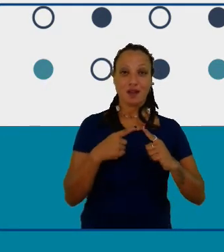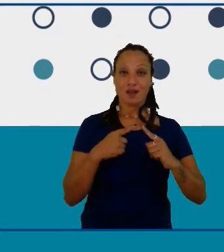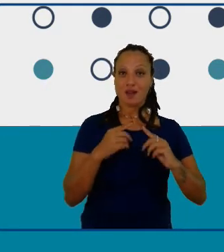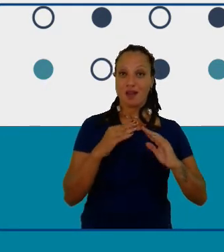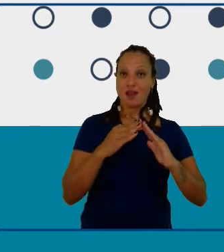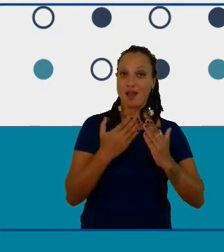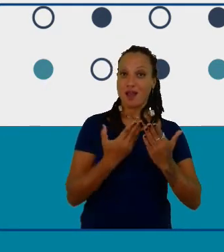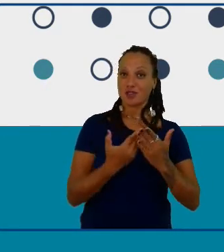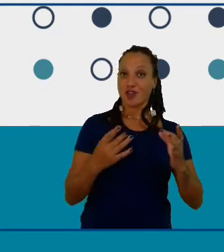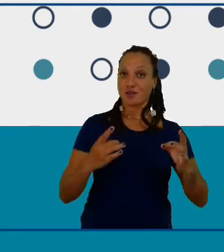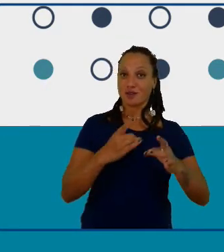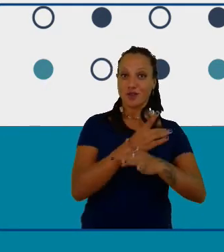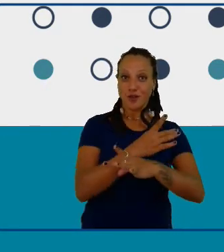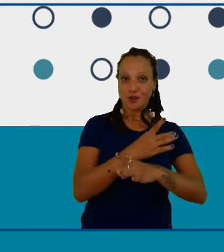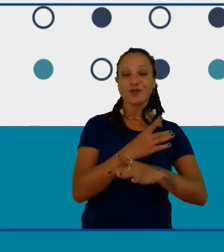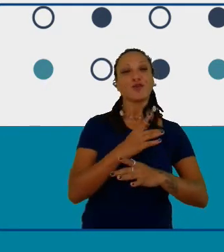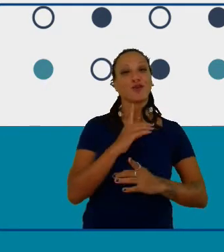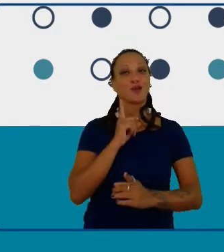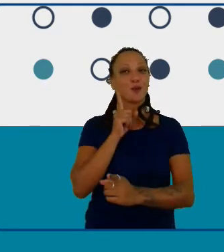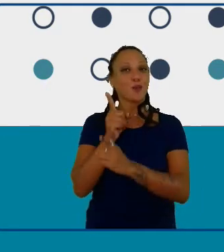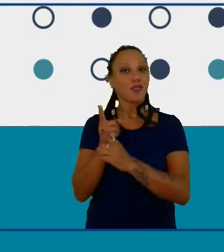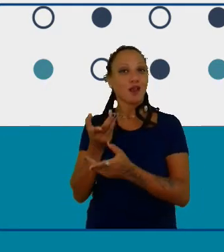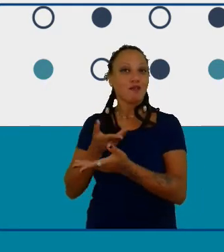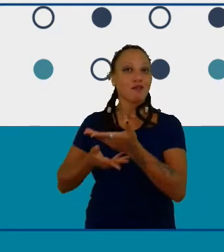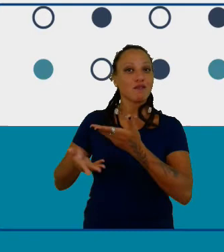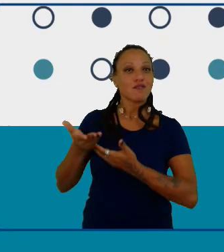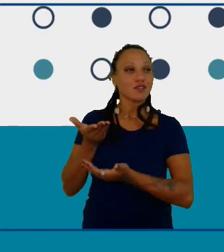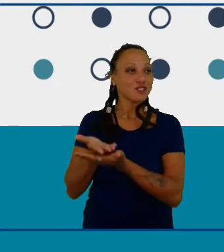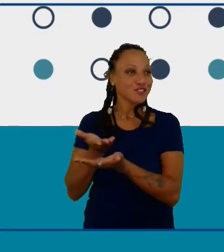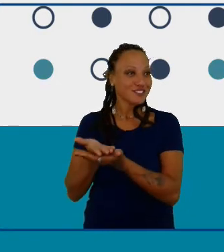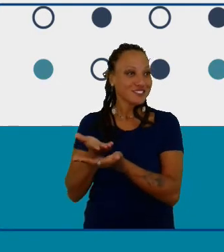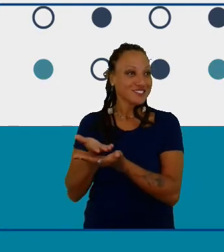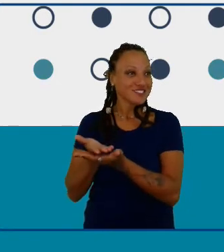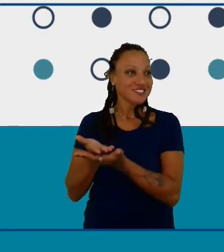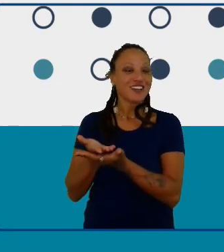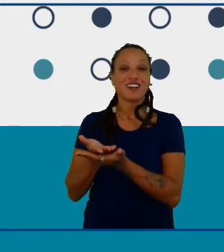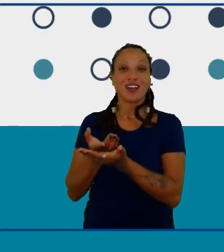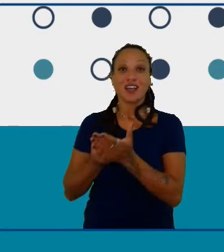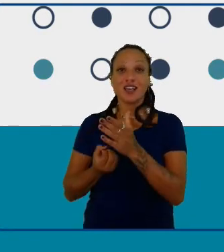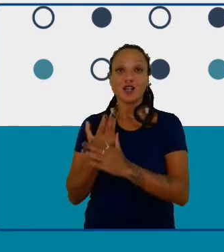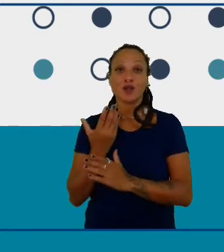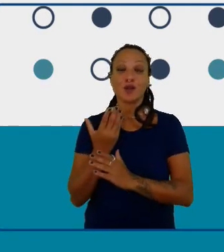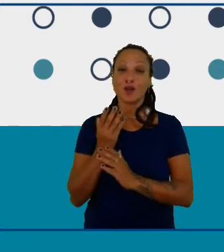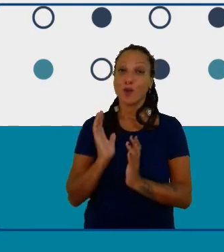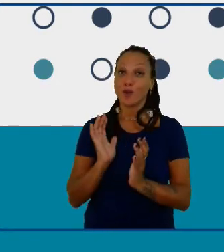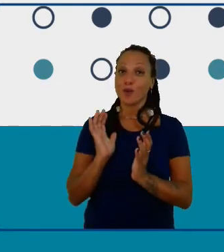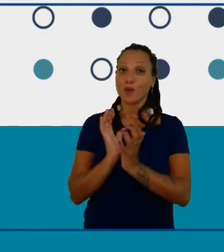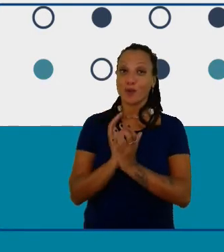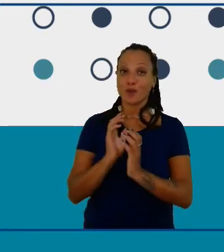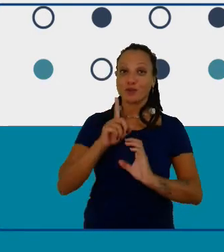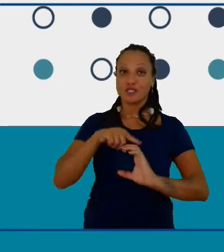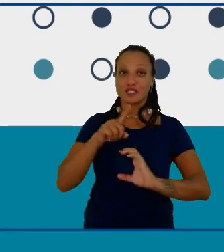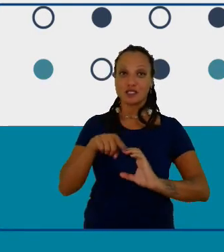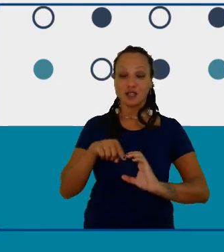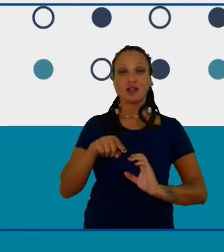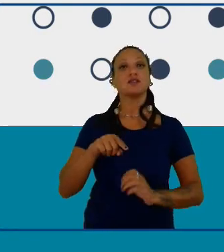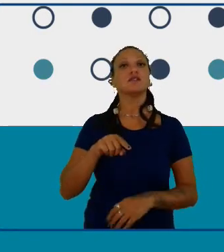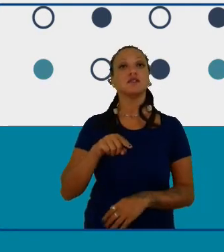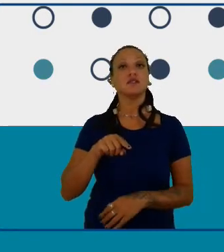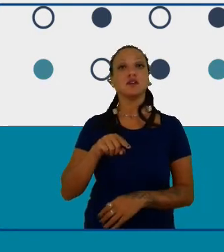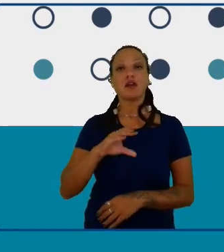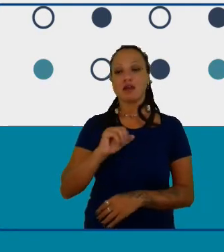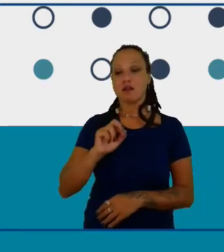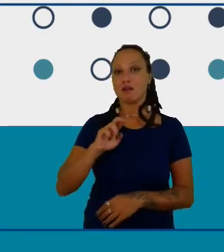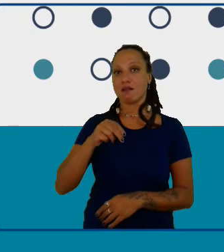e aí nós criamos juntos o clube de ciências da escola municipal Evie Carneiro durante esse